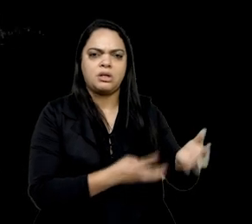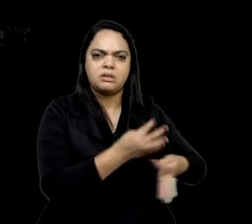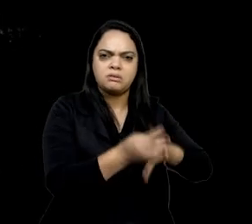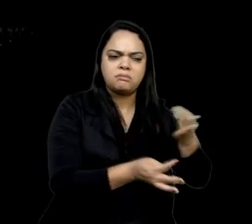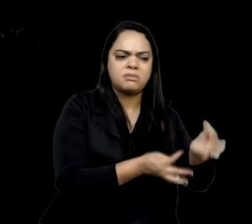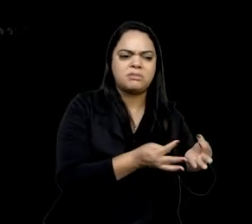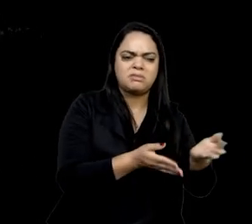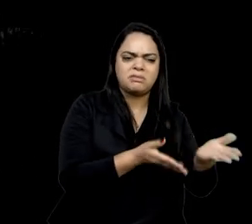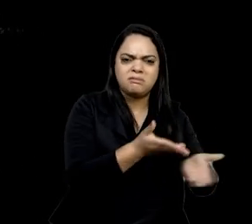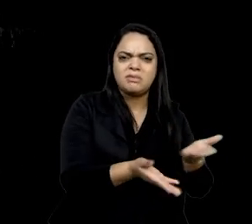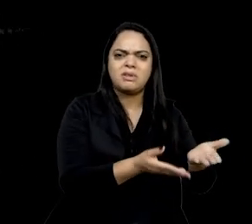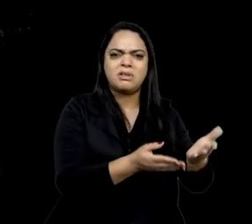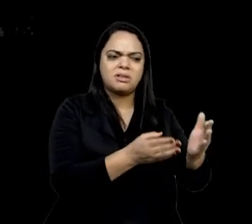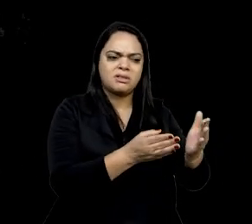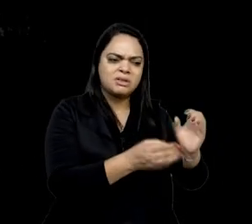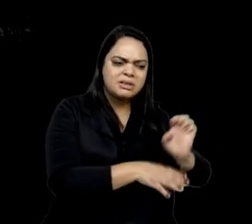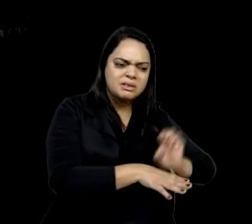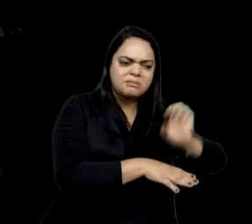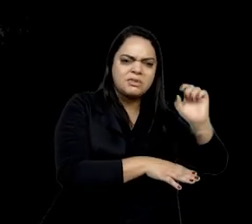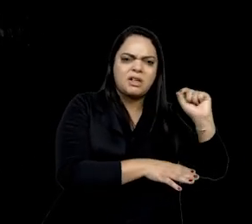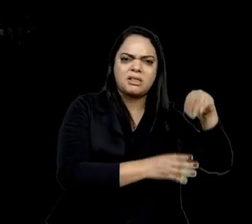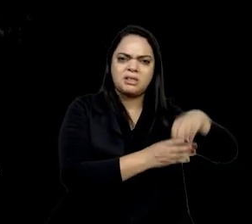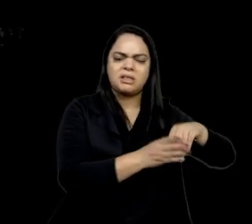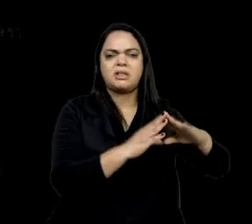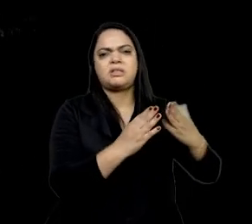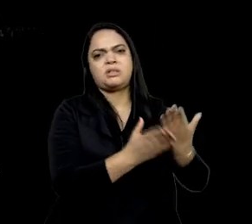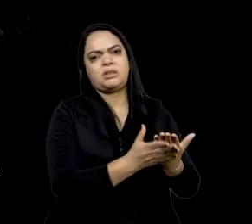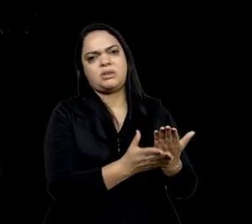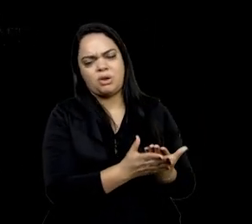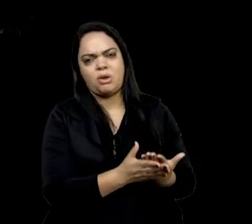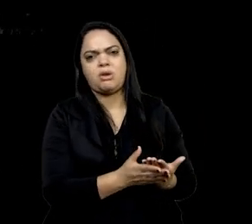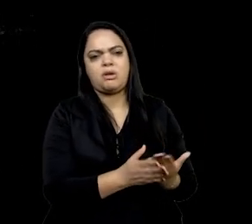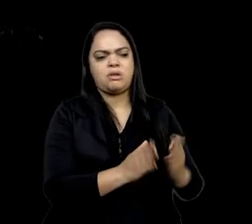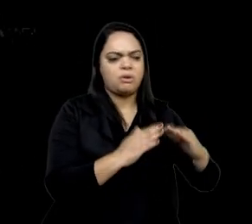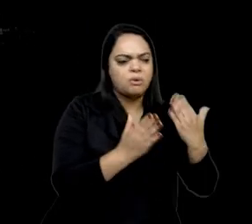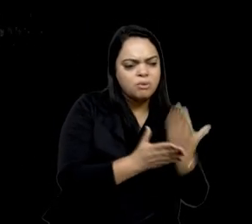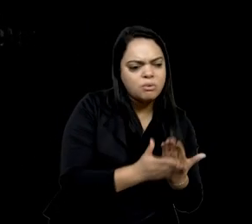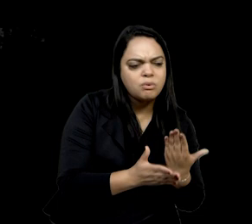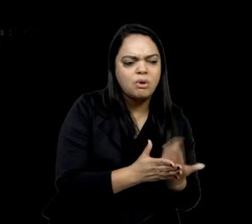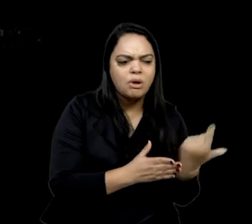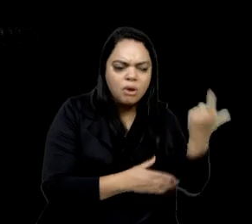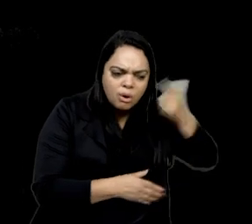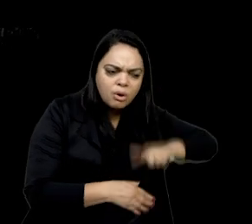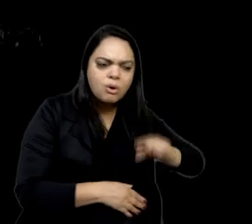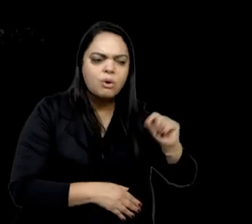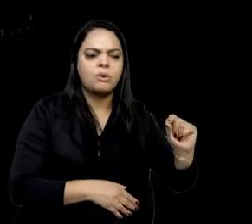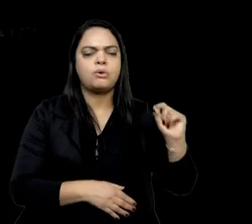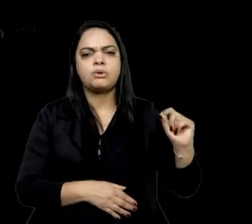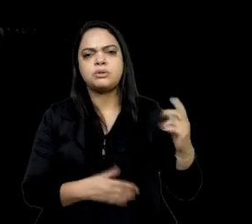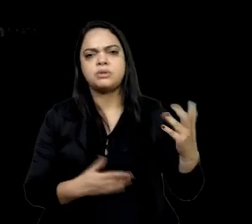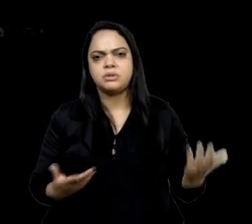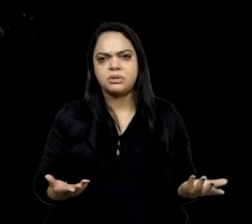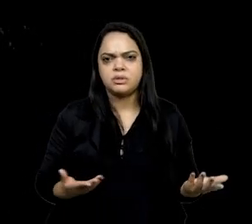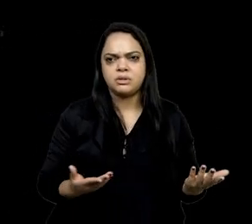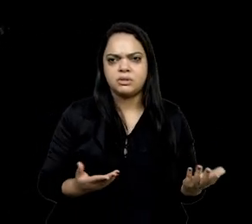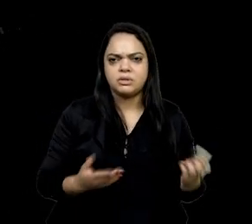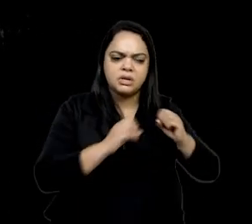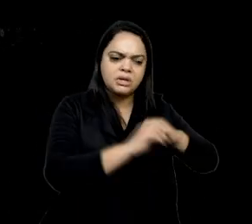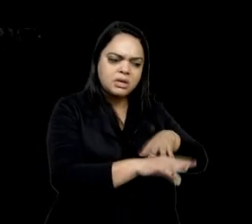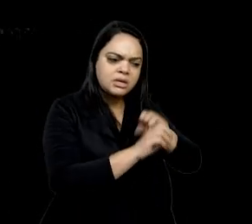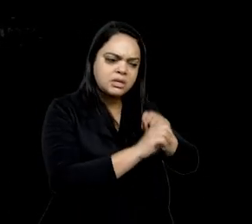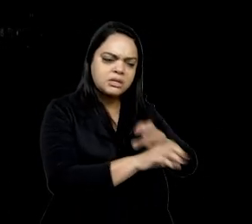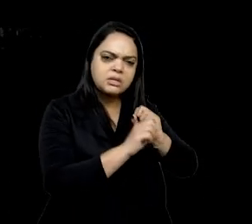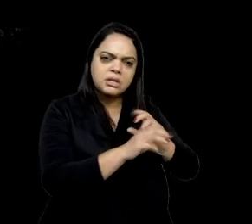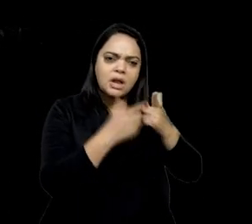não apenas de formas não escolarizadas, né? Uma escola que garantisse isso. Muitas vezes ensinando a língua desses